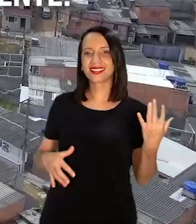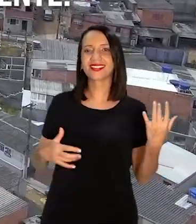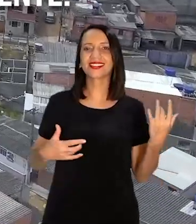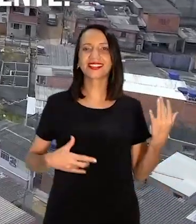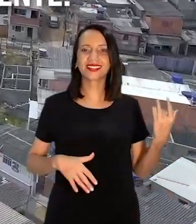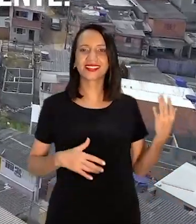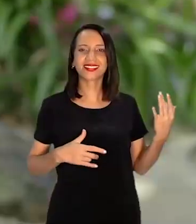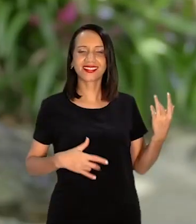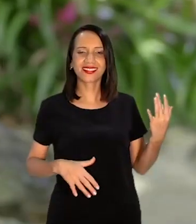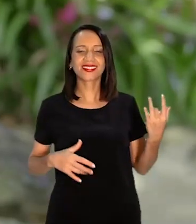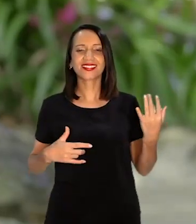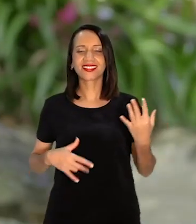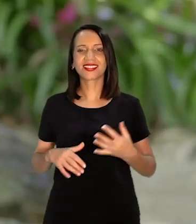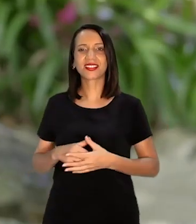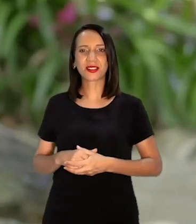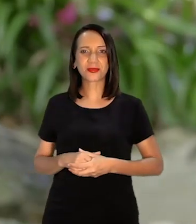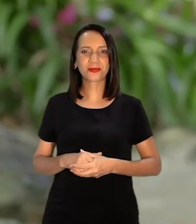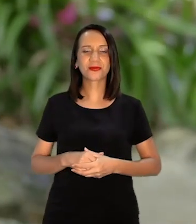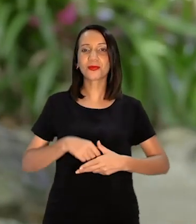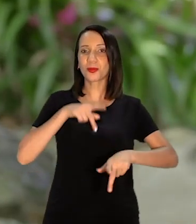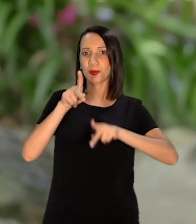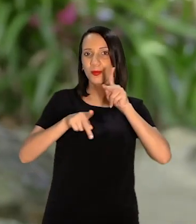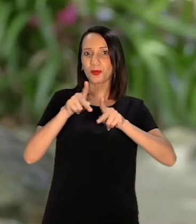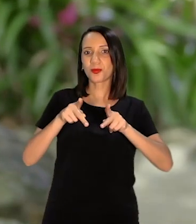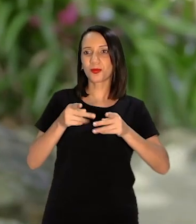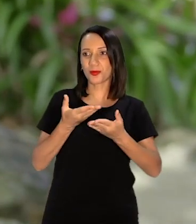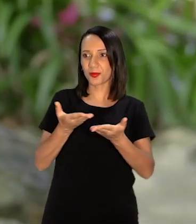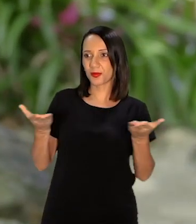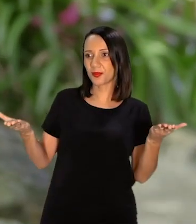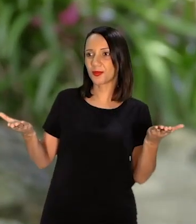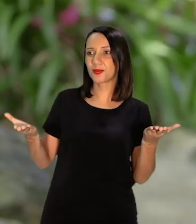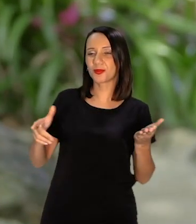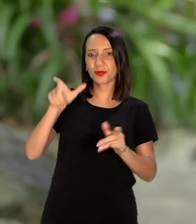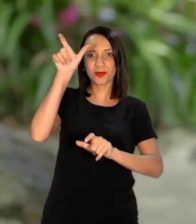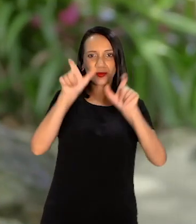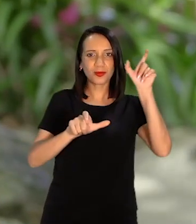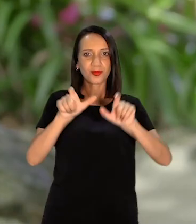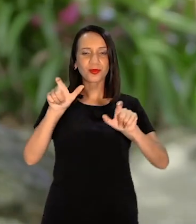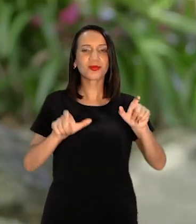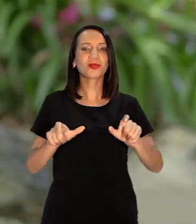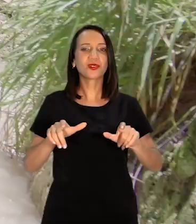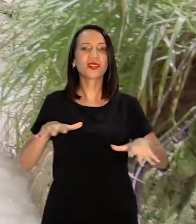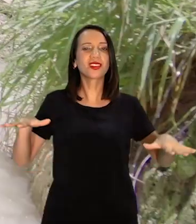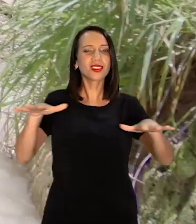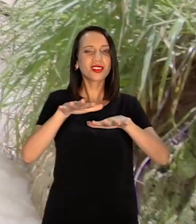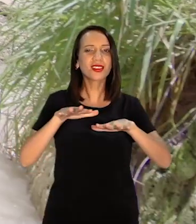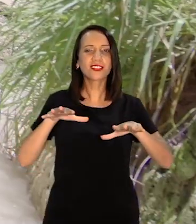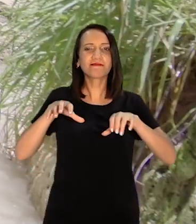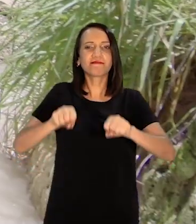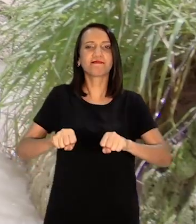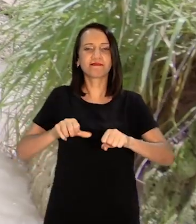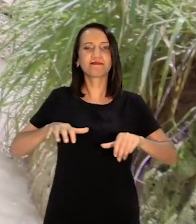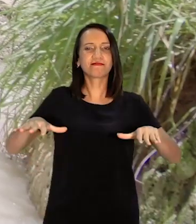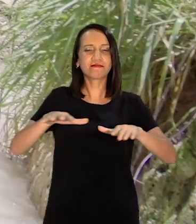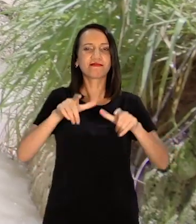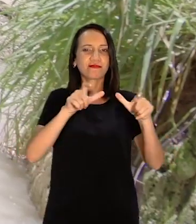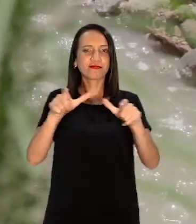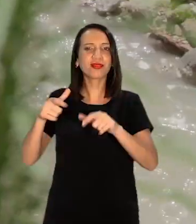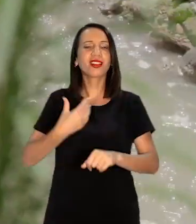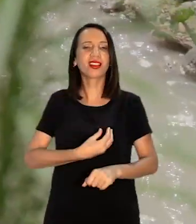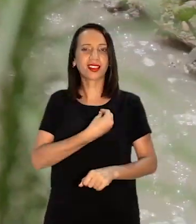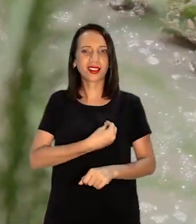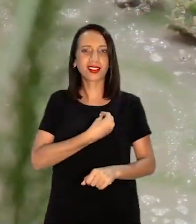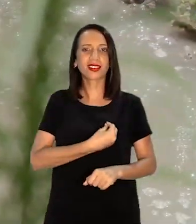-alunos Colaboram voluntariamente A população aqui É uma população No geral Que ocupou O lugar onde está